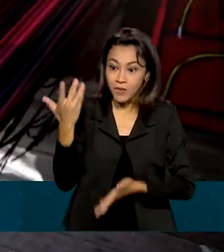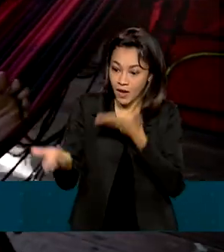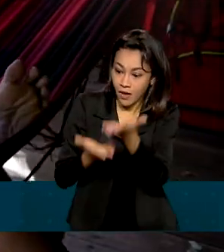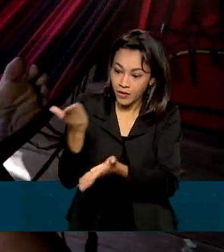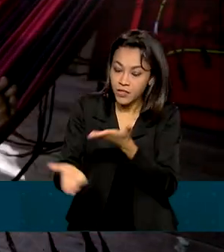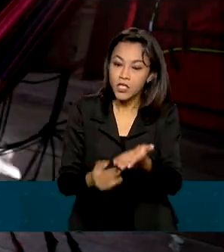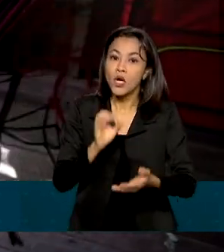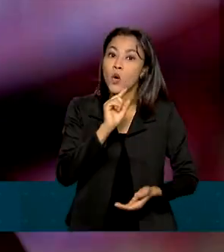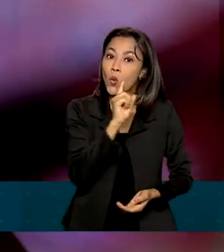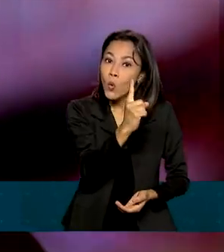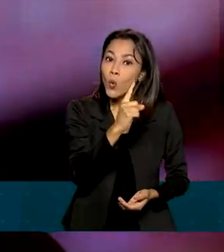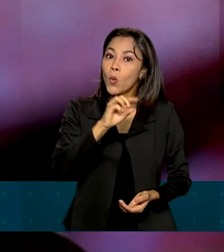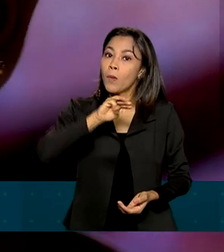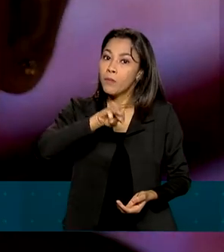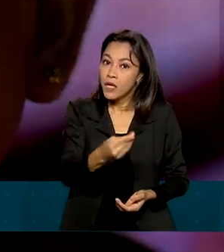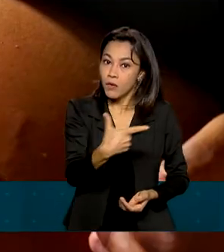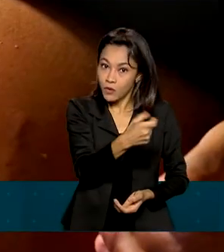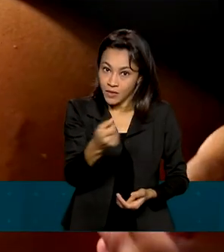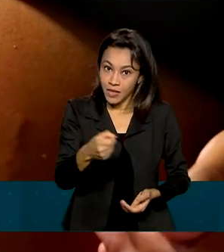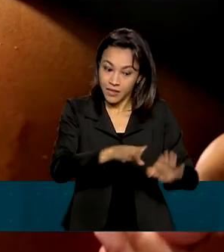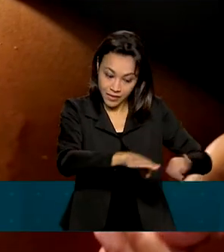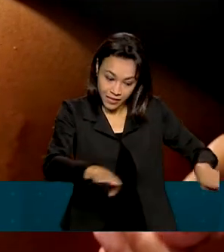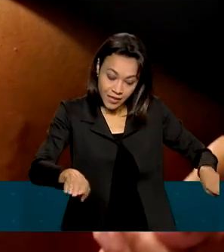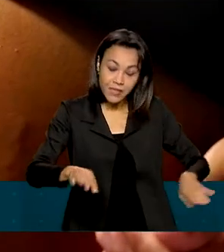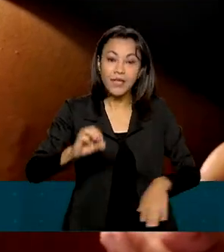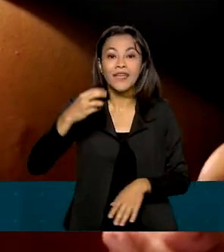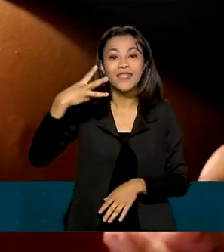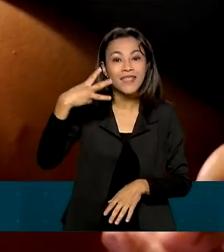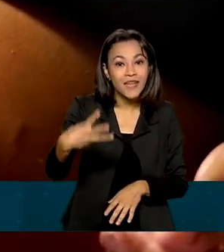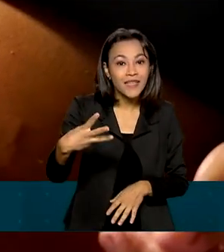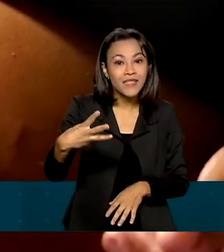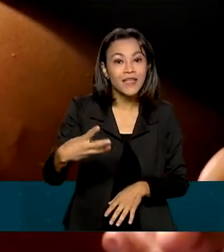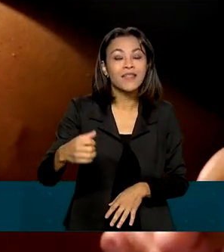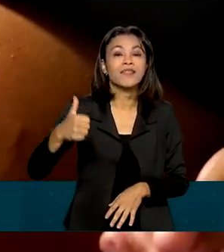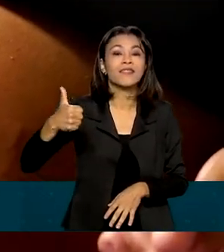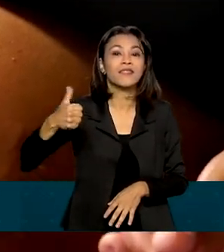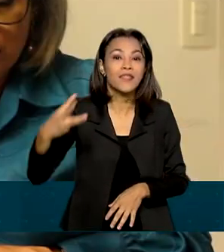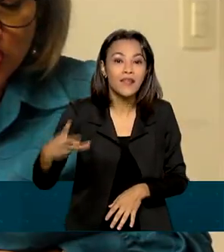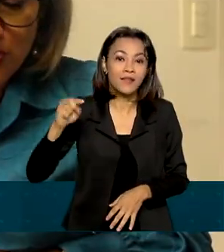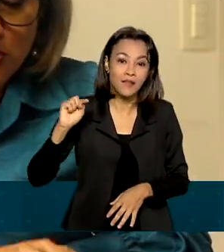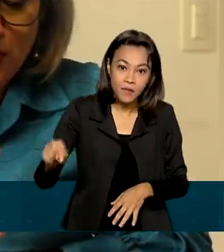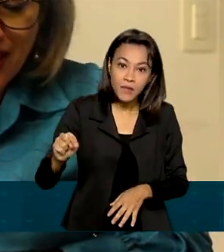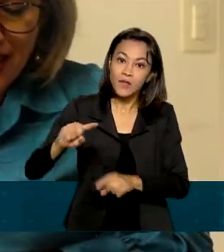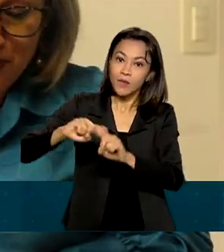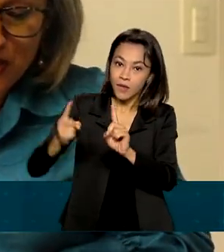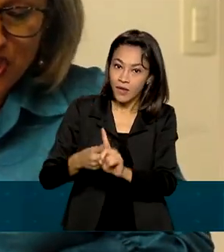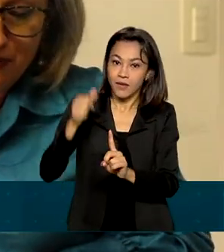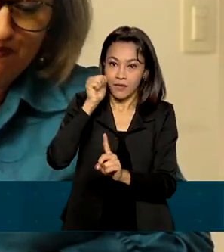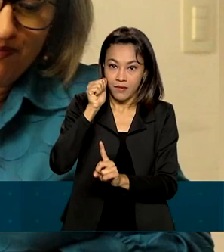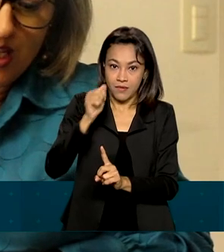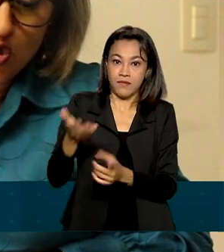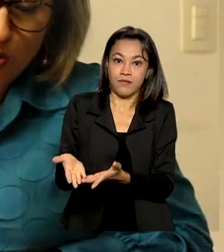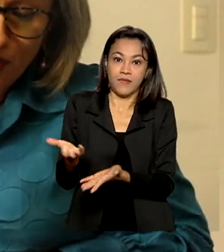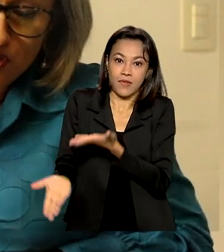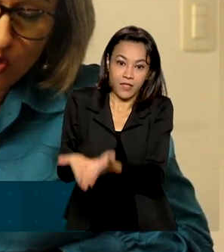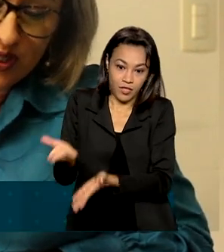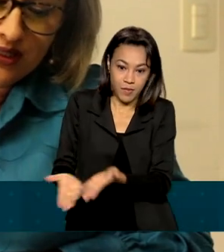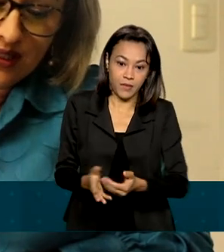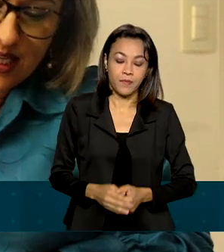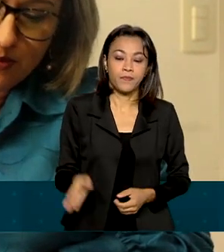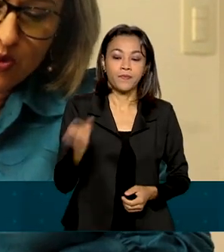um milhão e duzentas mil de crianças e trezentas e treze mil gestantes. Nós temos uma equipe de